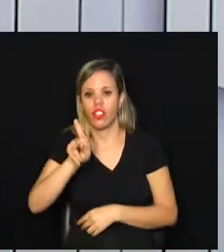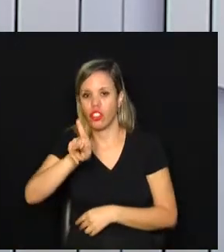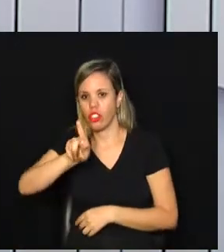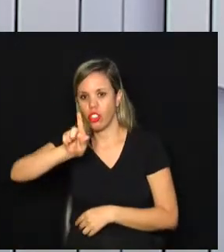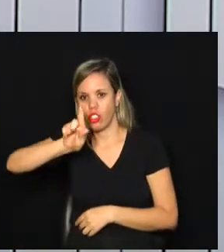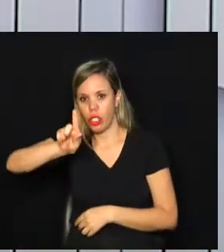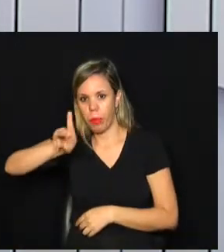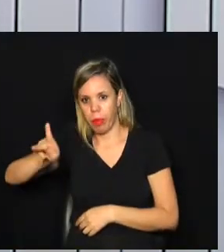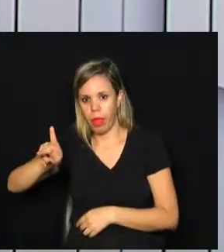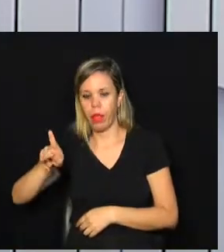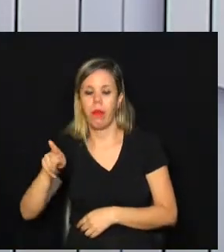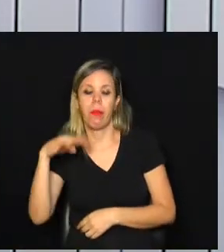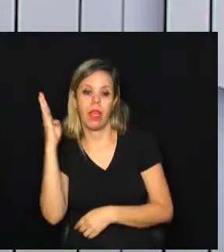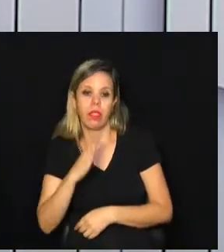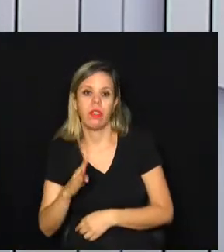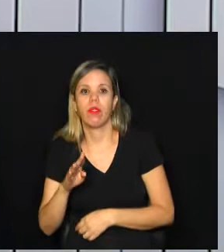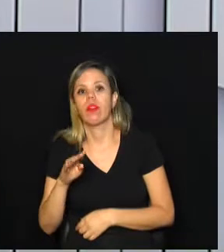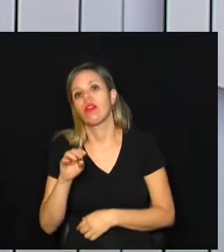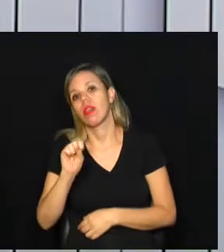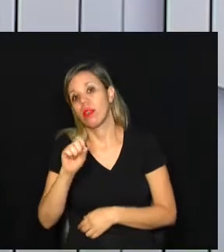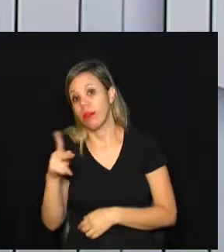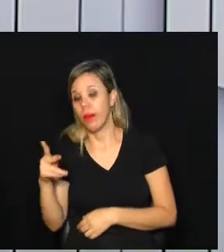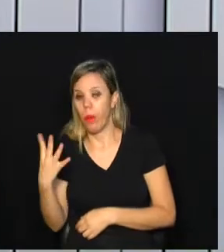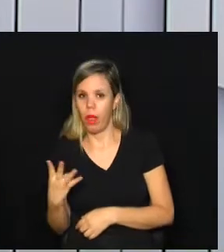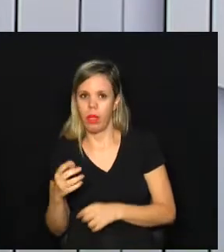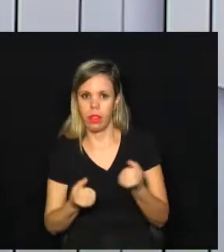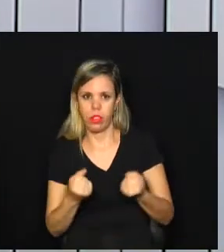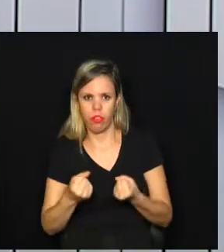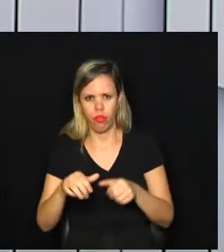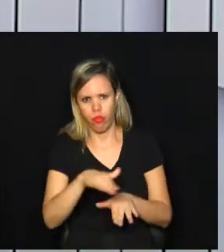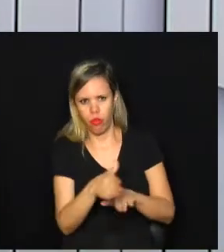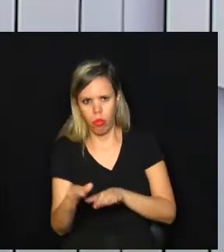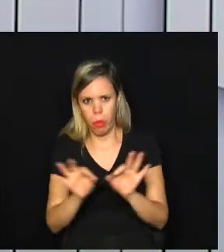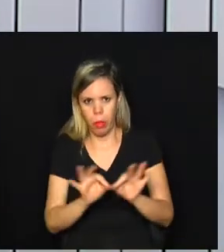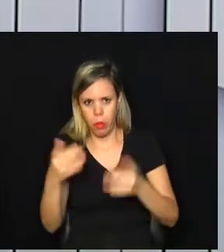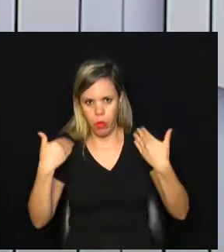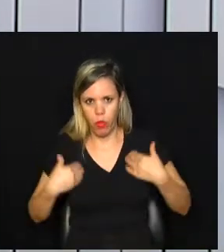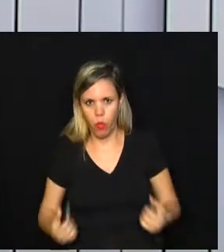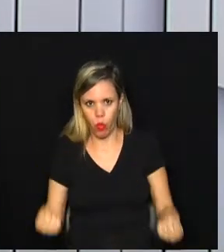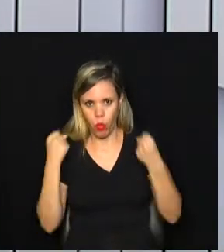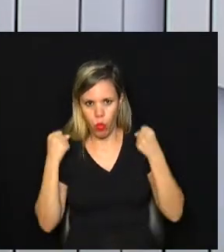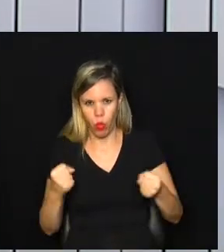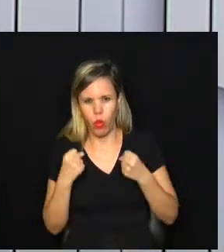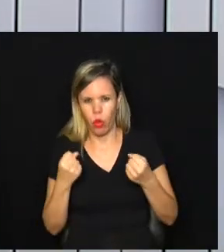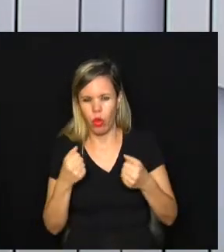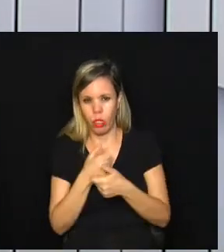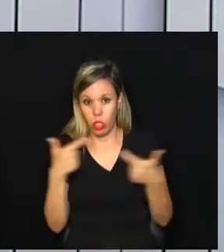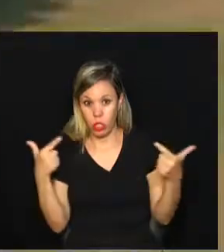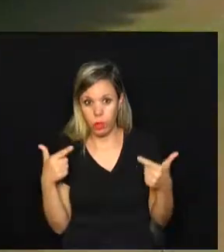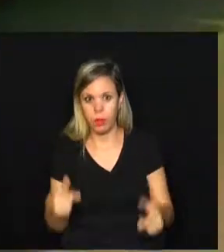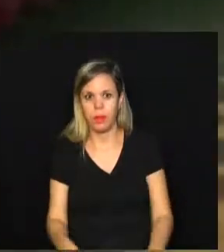vitória foi o resultado de muita preparação física e um pouquinho de superstição também.